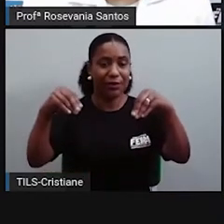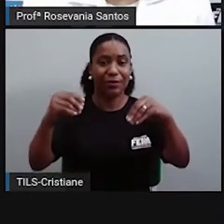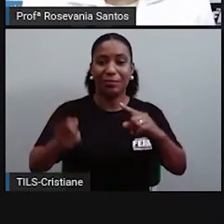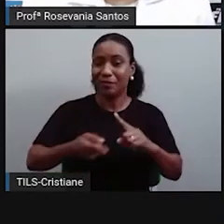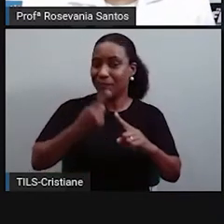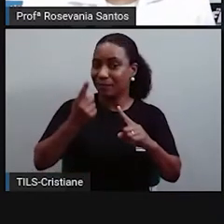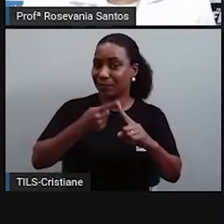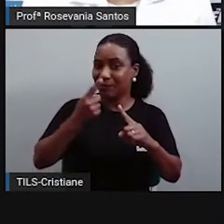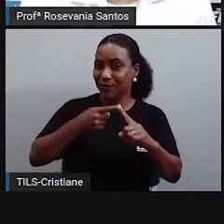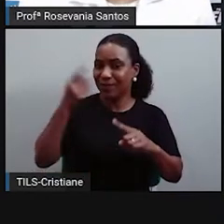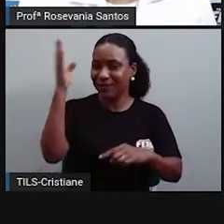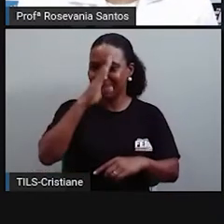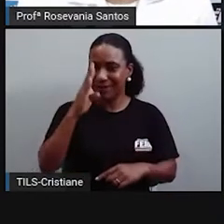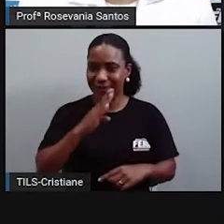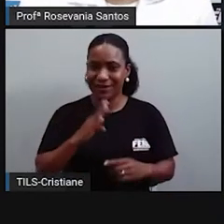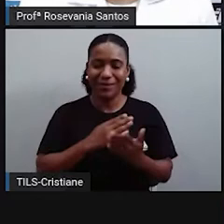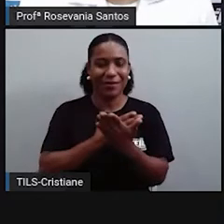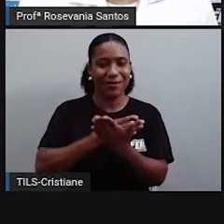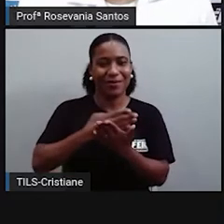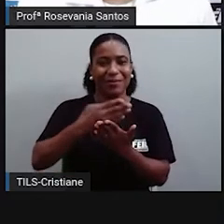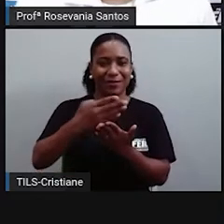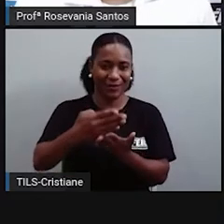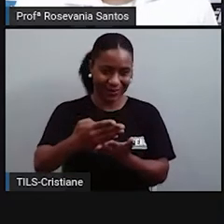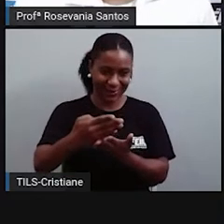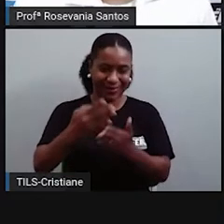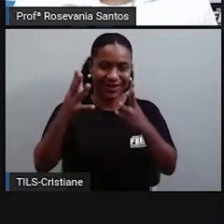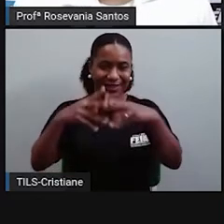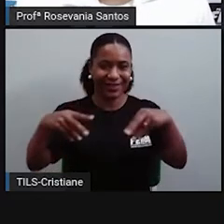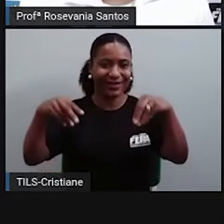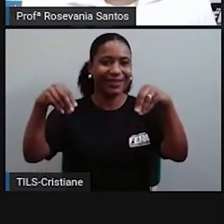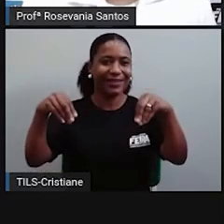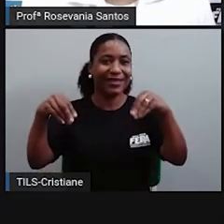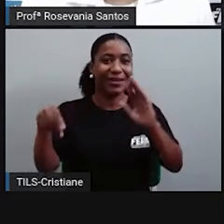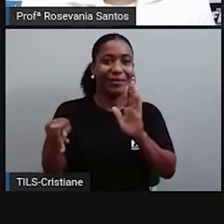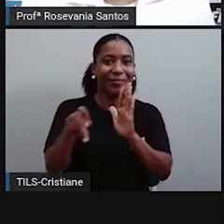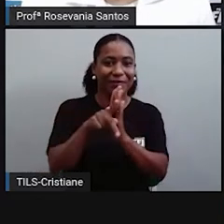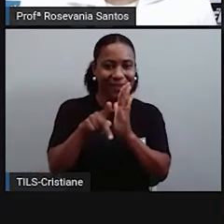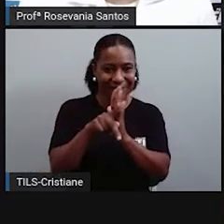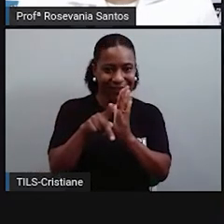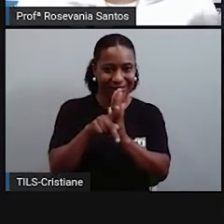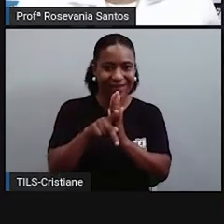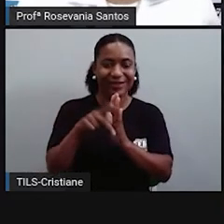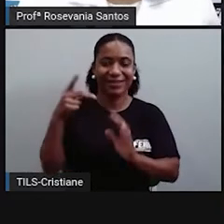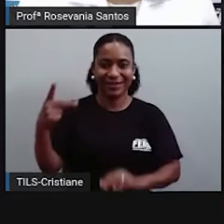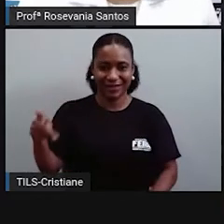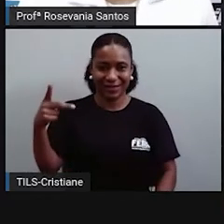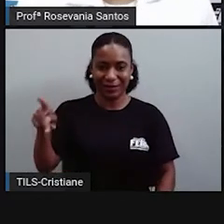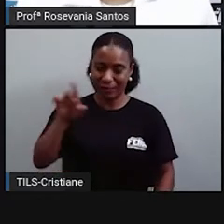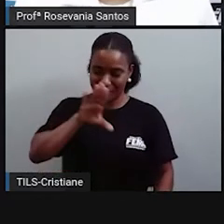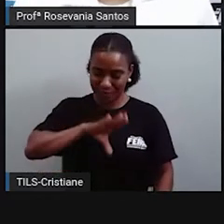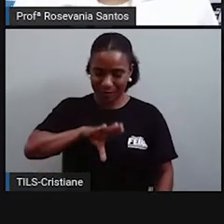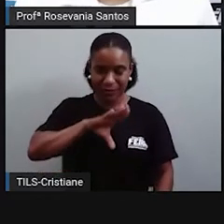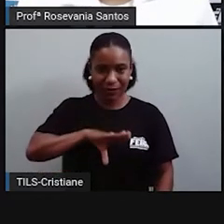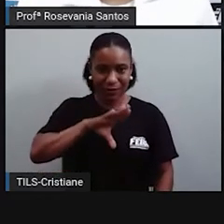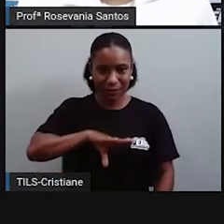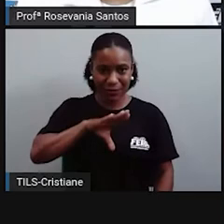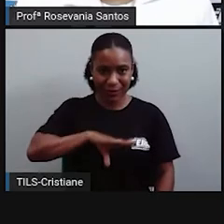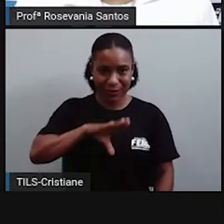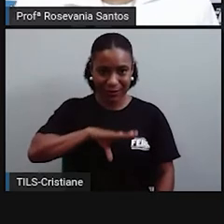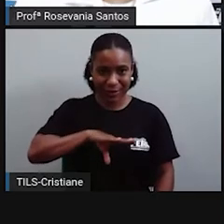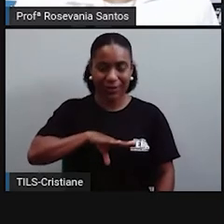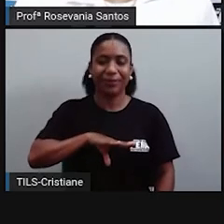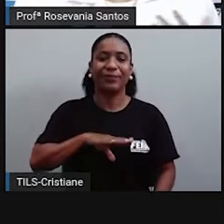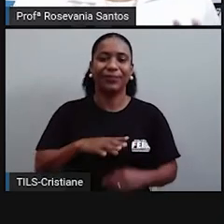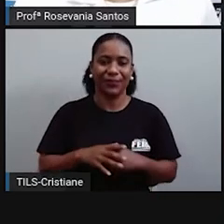exatamente essa, dessa divisão das terras, que no caso é um tanto que é de demontemoral, um tanto que é de